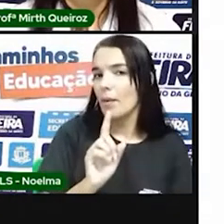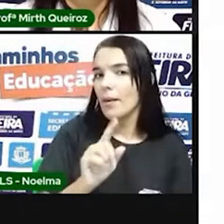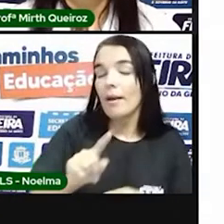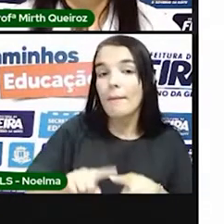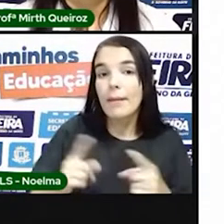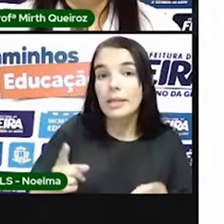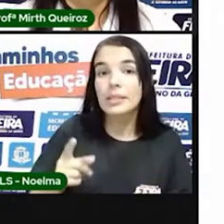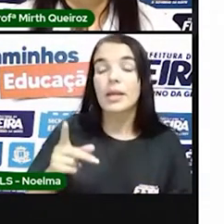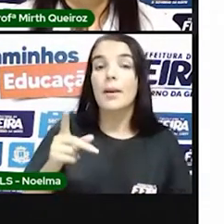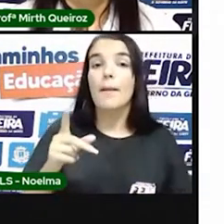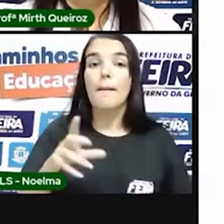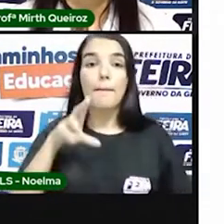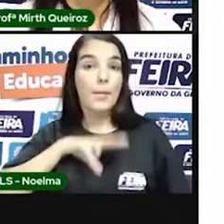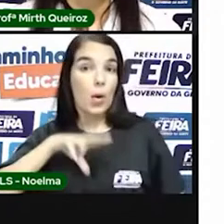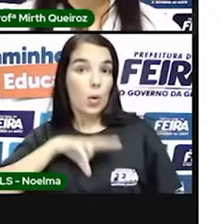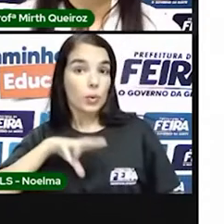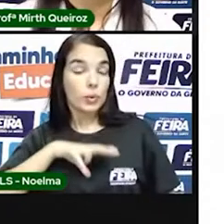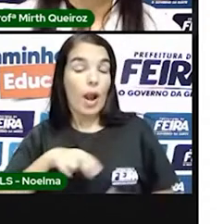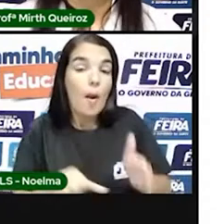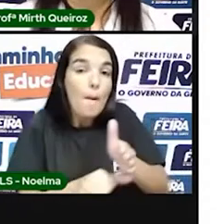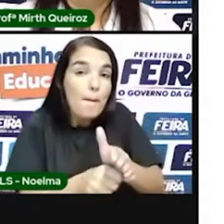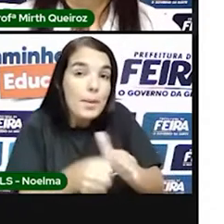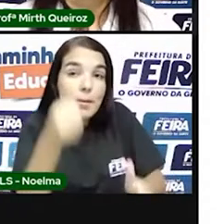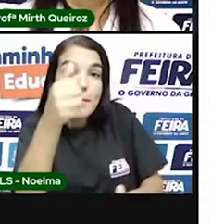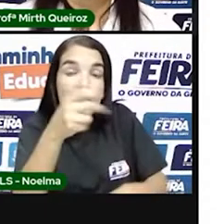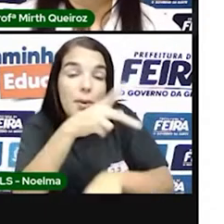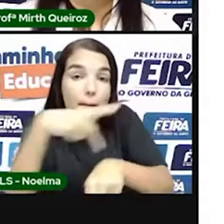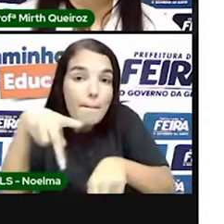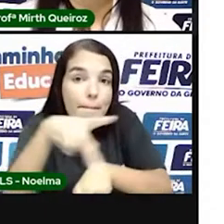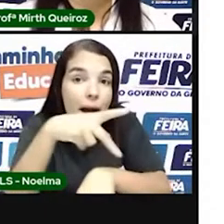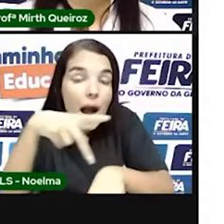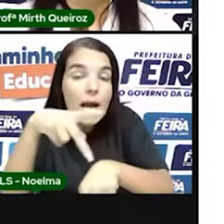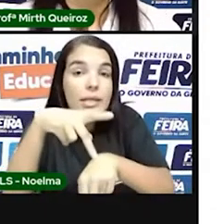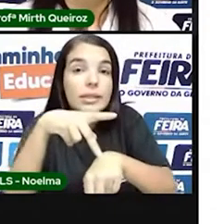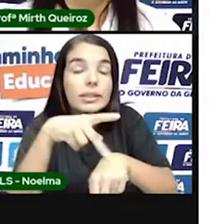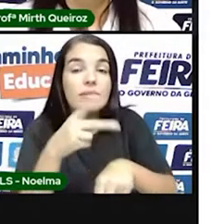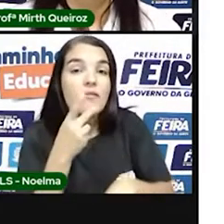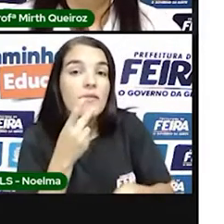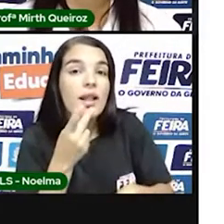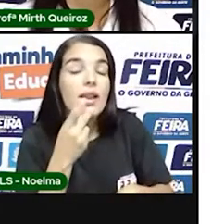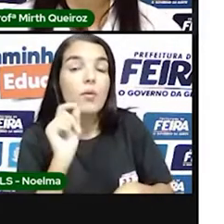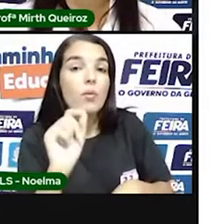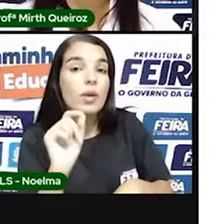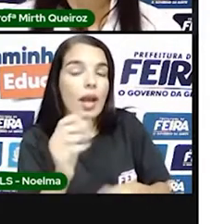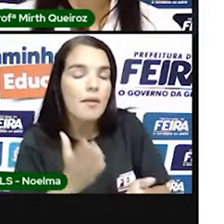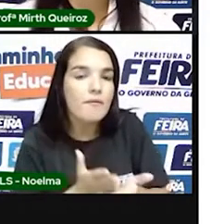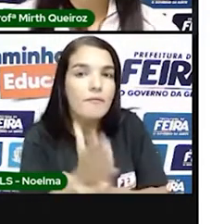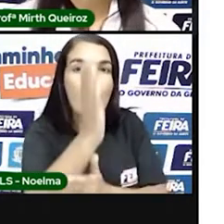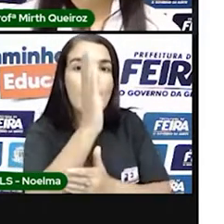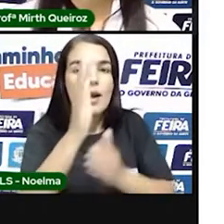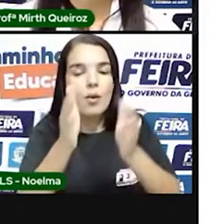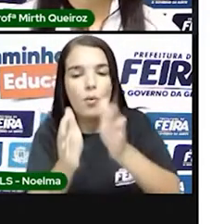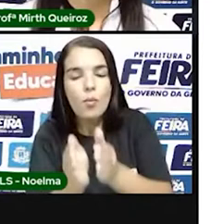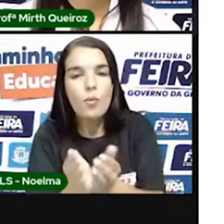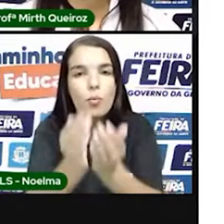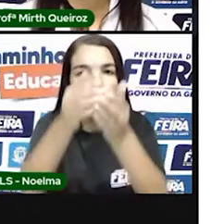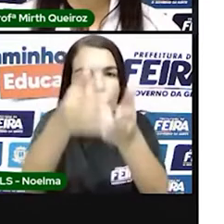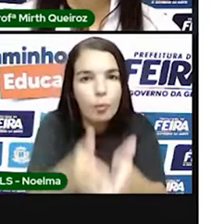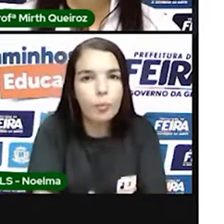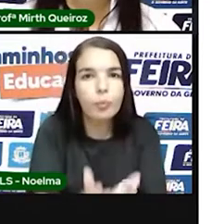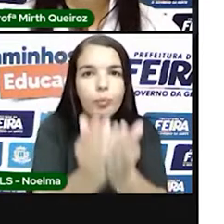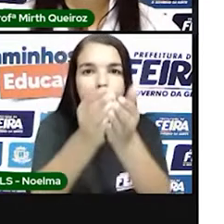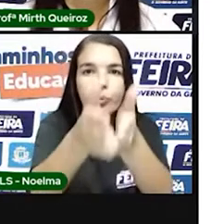pioneiro, né? A se jogar, assim, utilizando o duplo sentido da palavra, a se jogar ao mar para poder